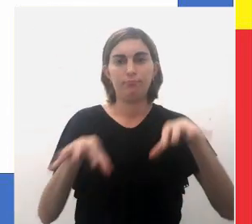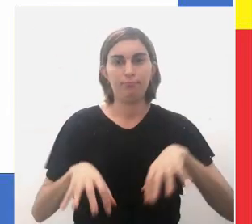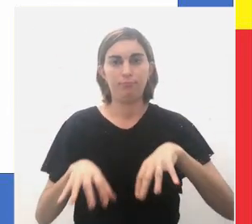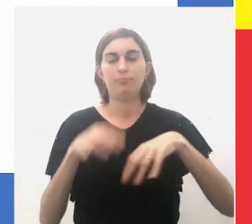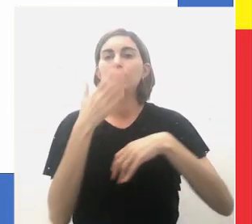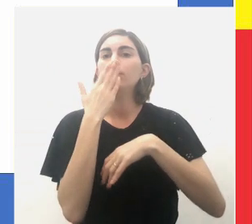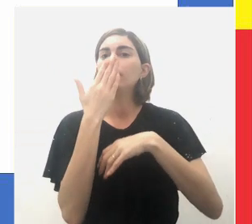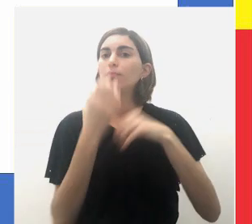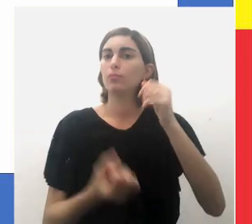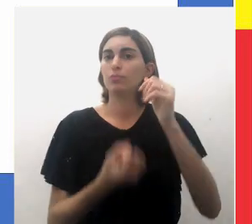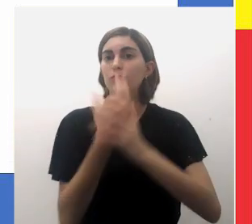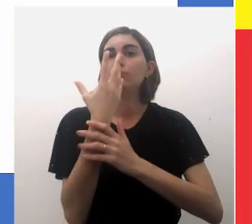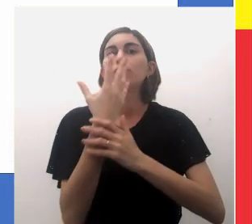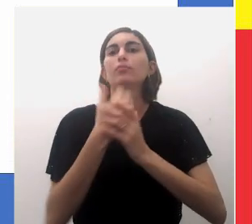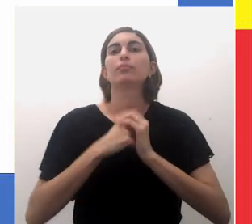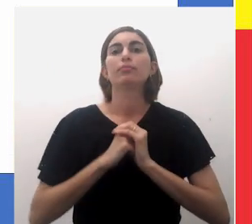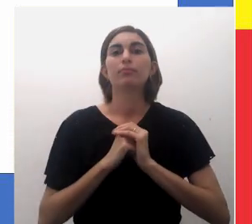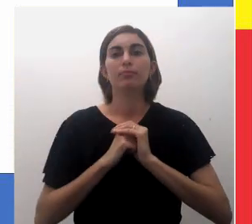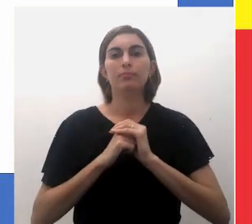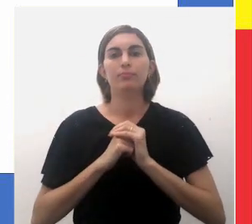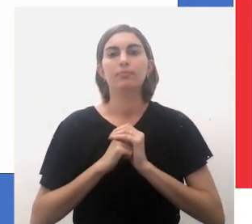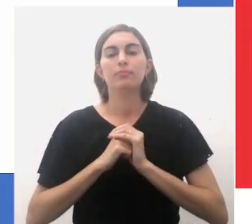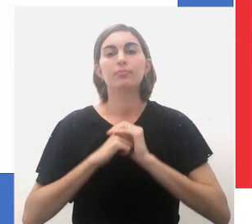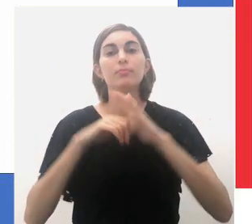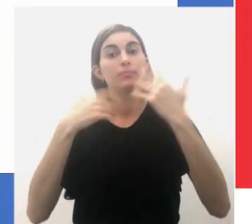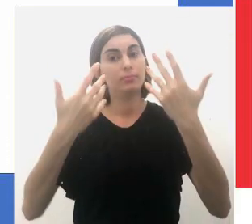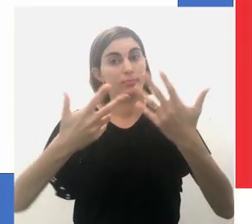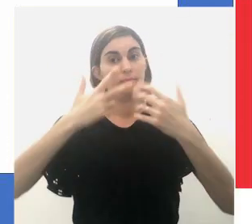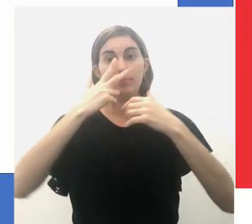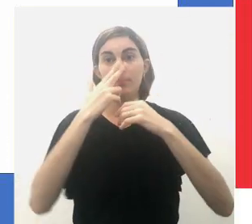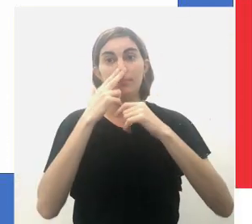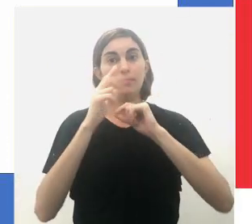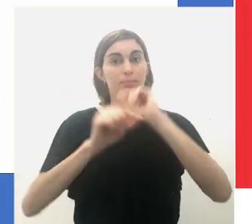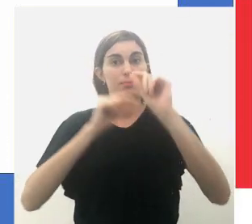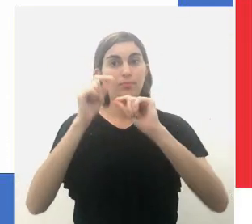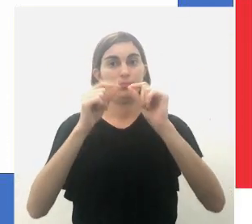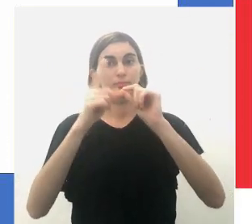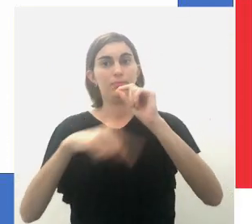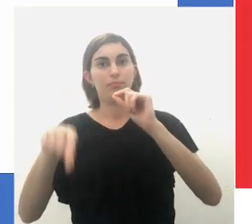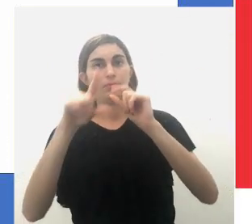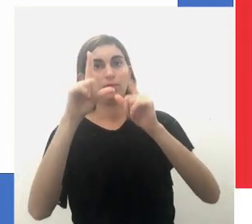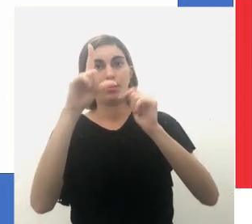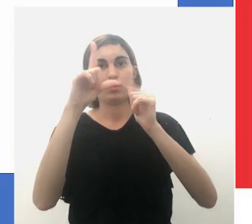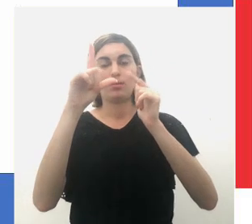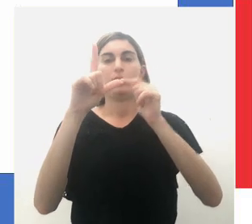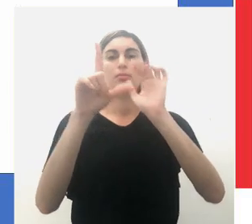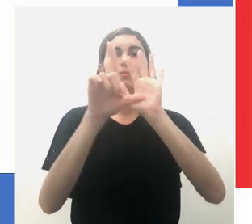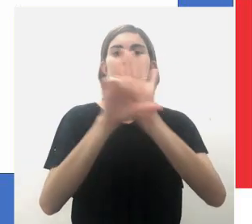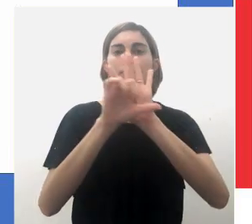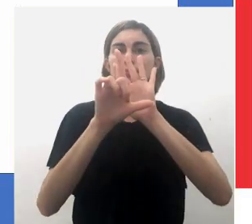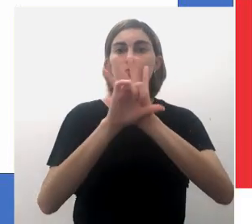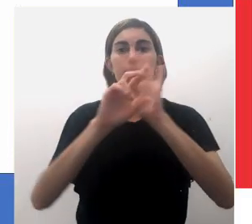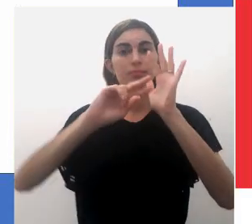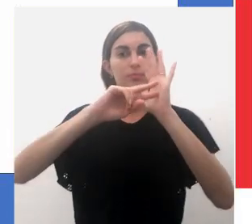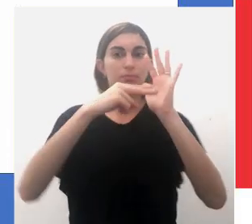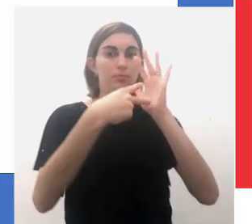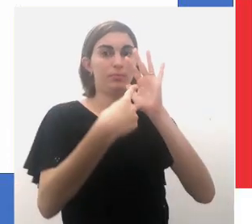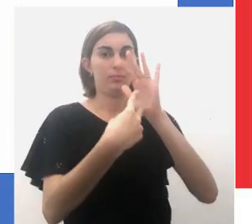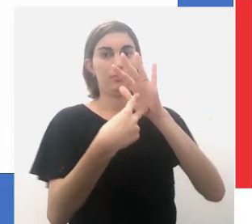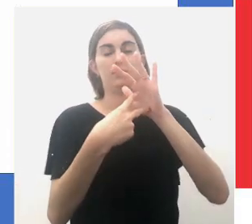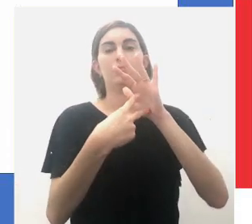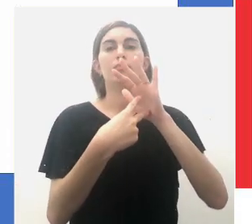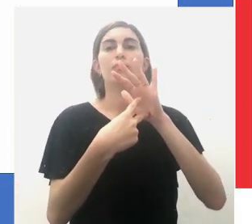aldeias indígenas originais, mesmo que, na letra da lei, isso